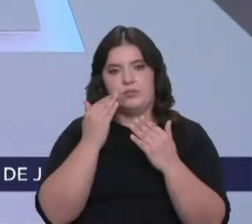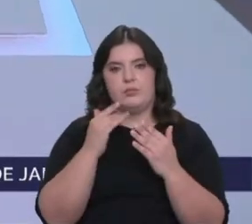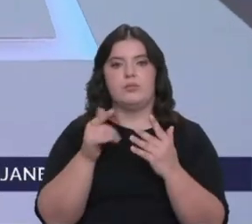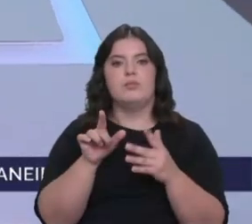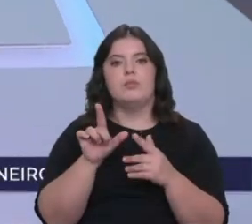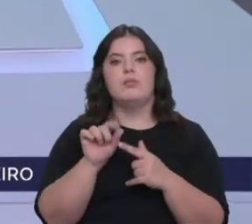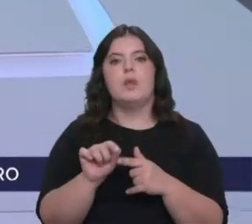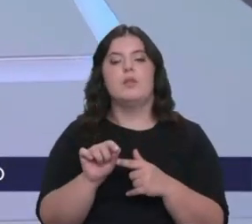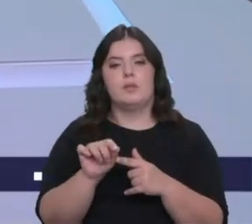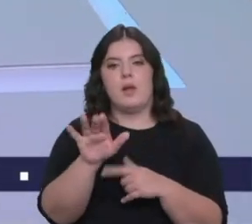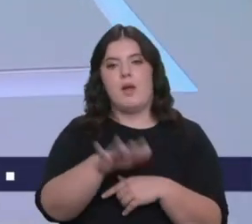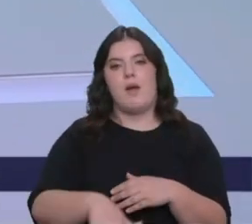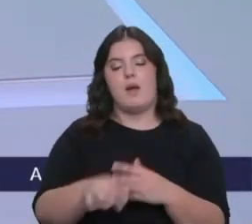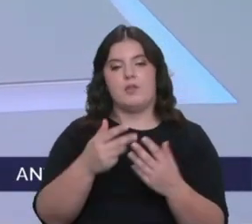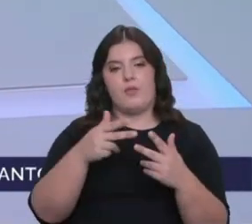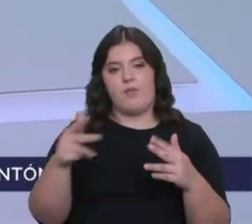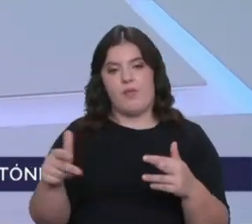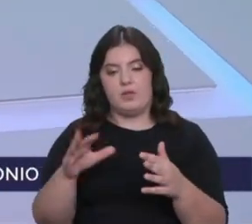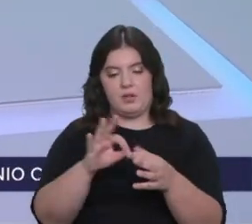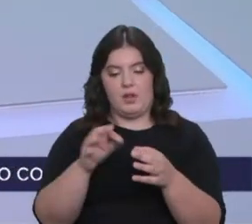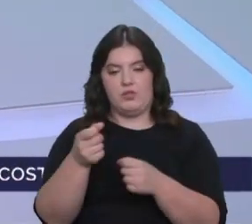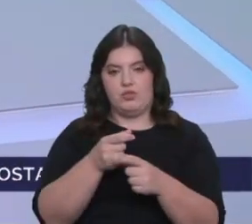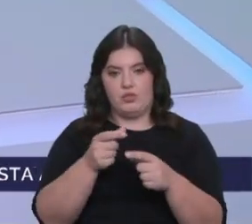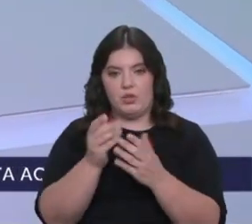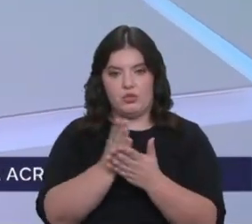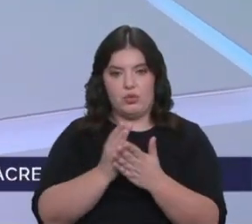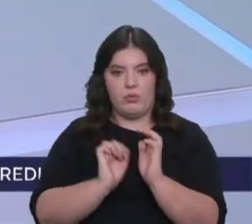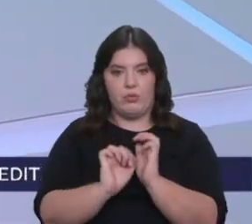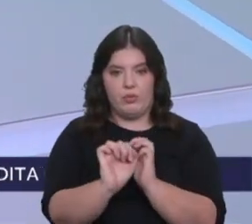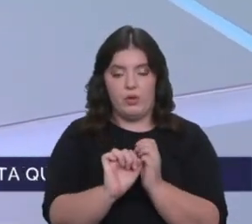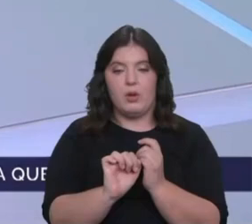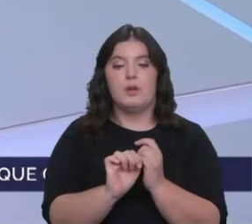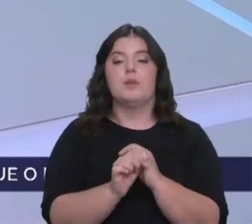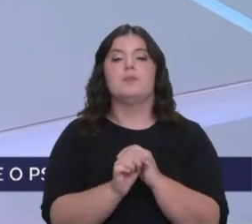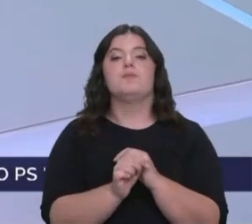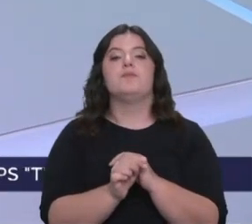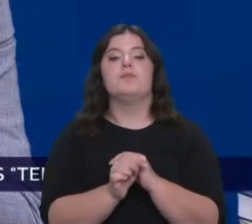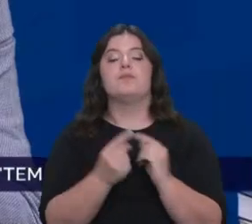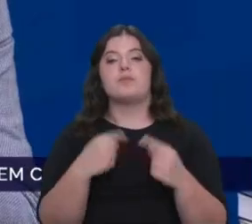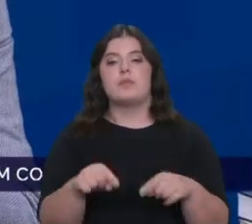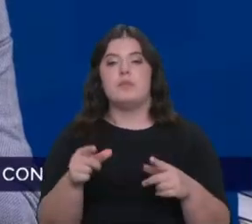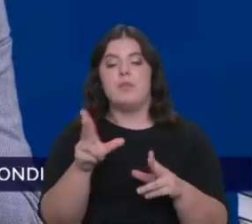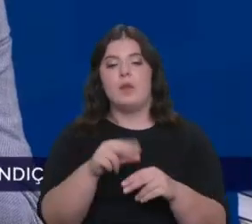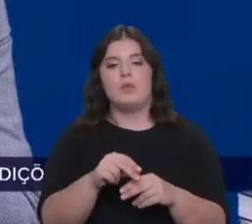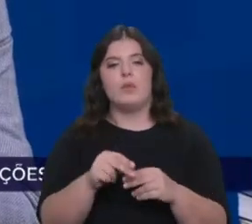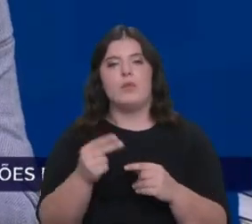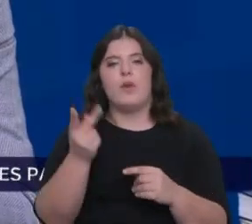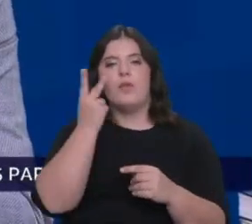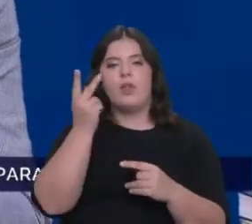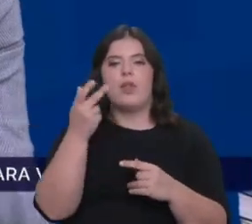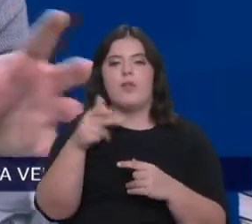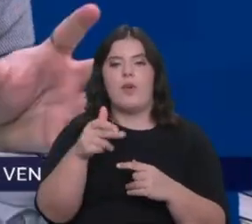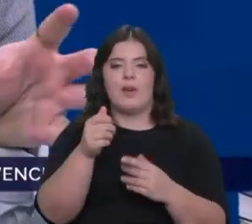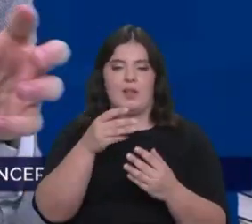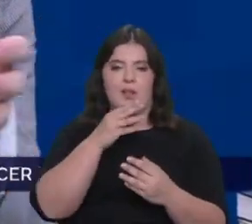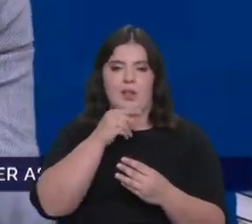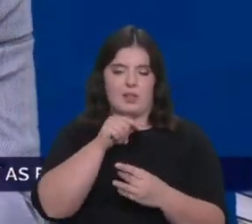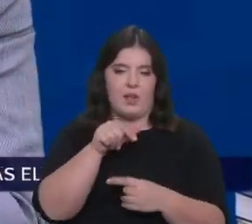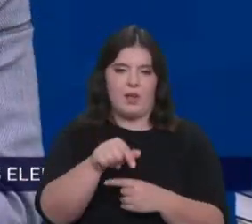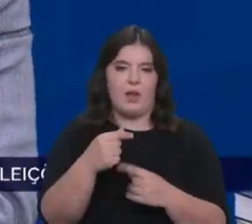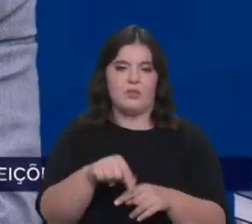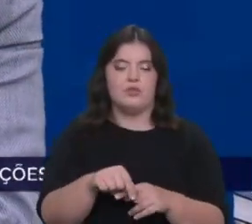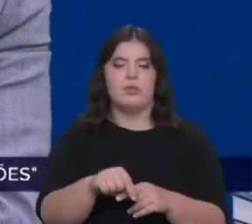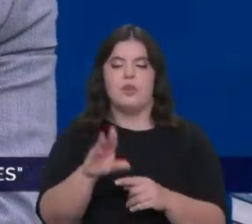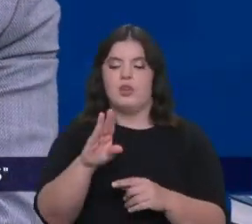para várias áreas da astronomia. O que é que há de novo e, em particular, também sobre a vida extraterrestre? Vamos começar, então, pelo James